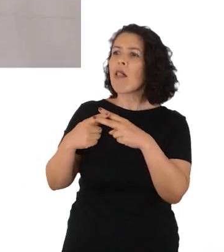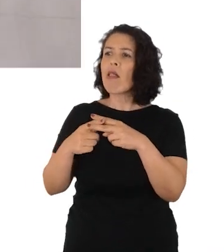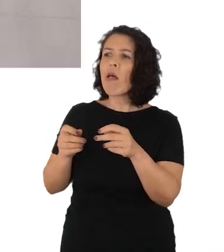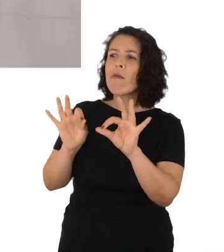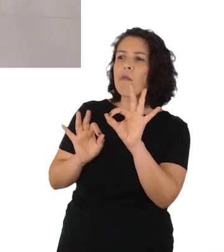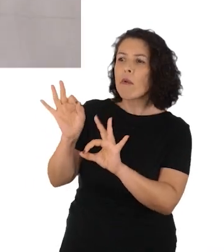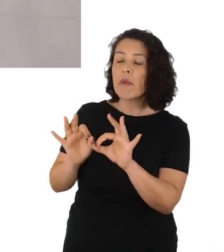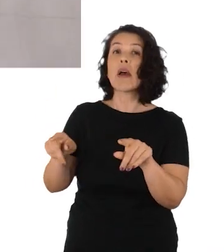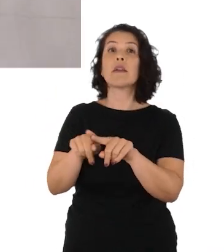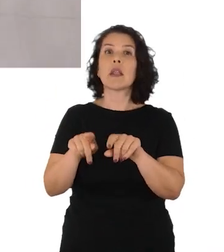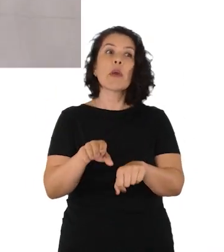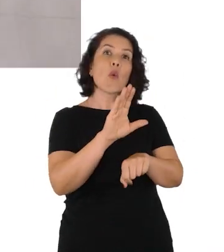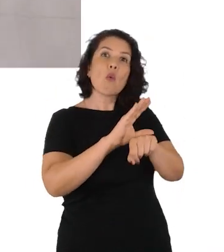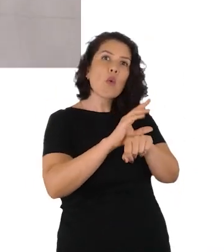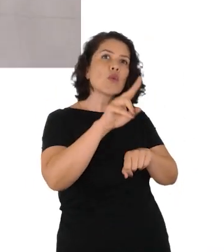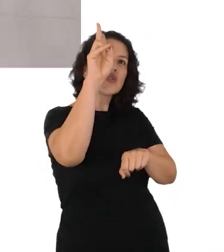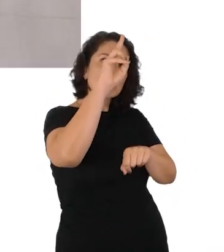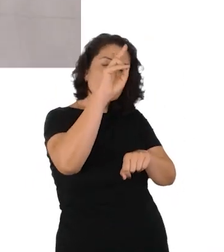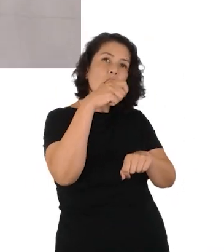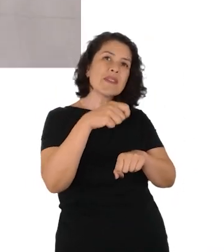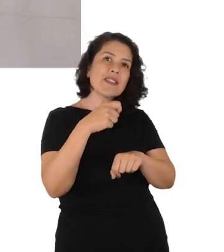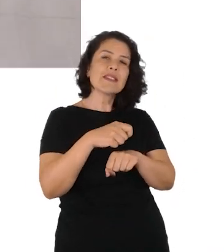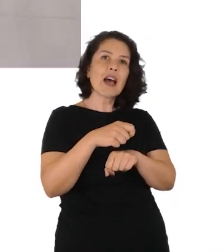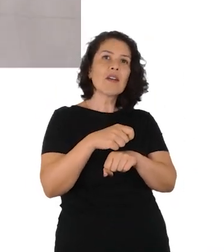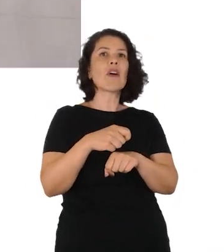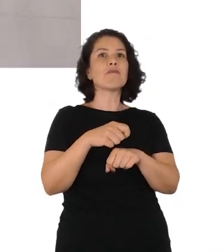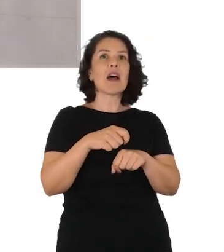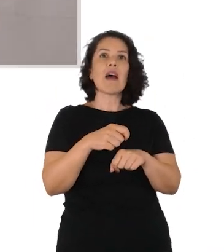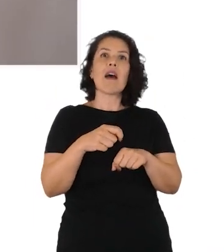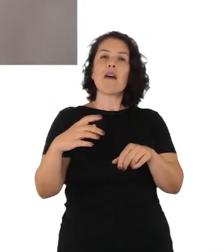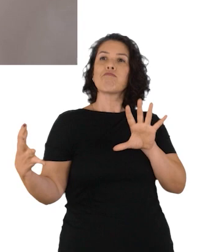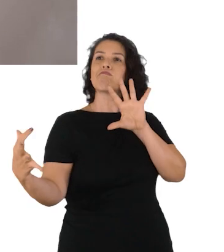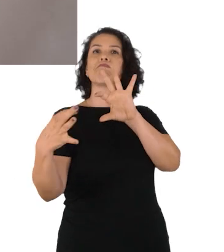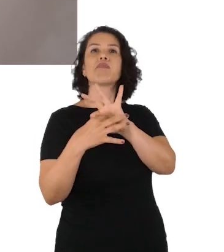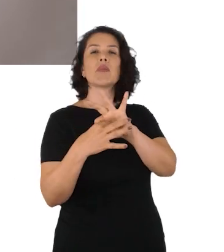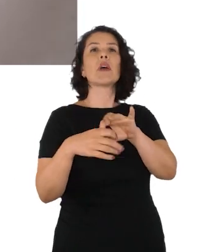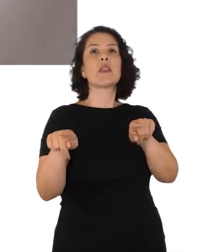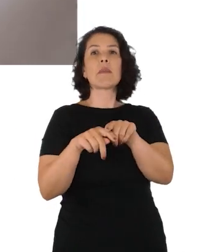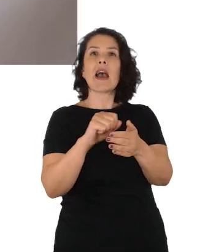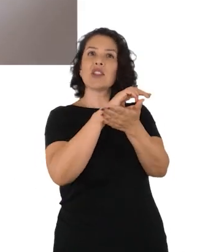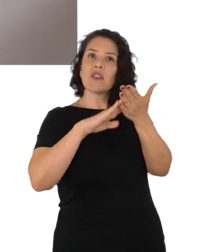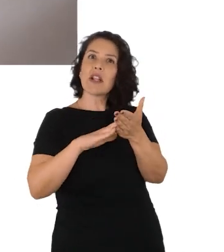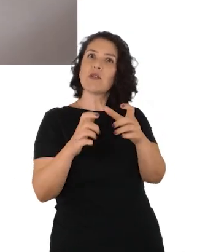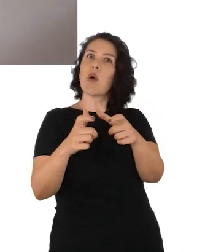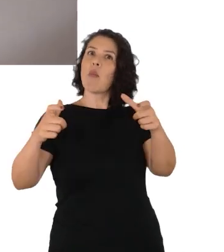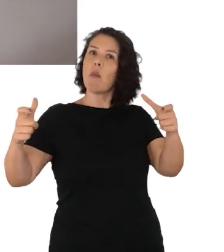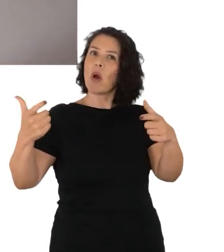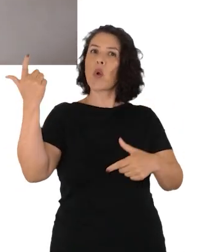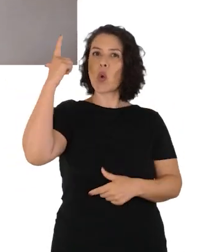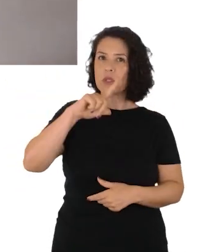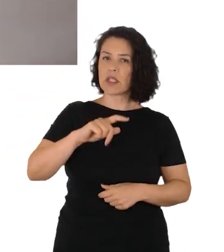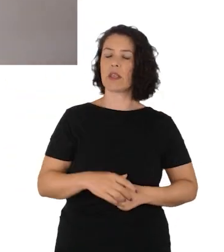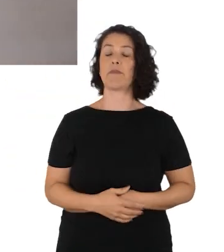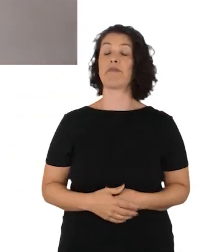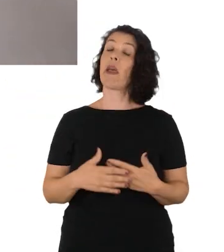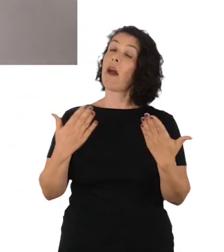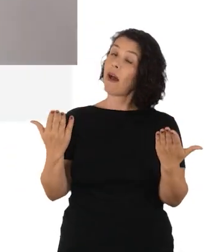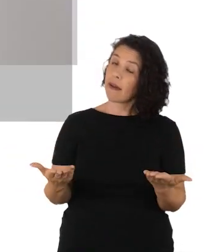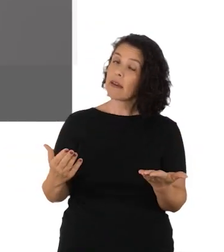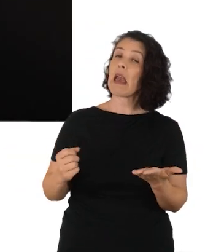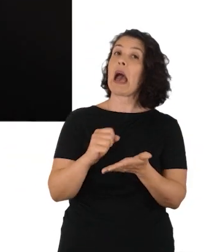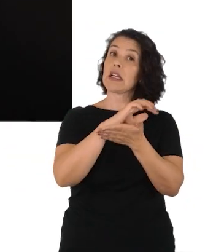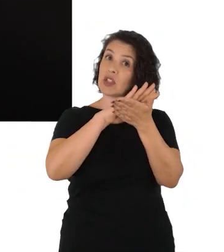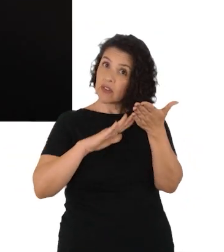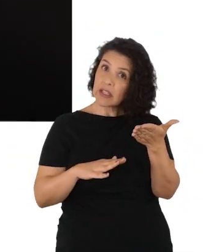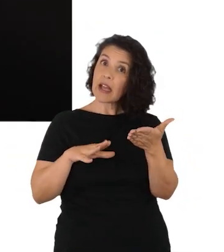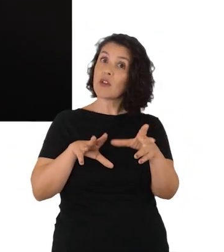tratamento, o curso de História carecia de novos espaços para ampliar as suas atividades curriculares.